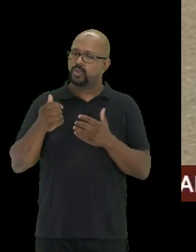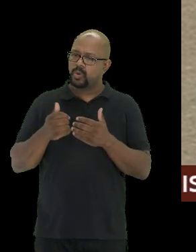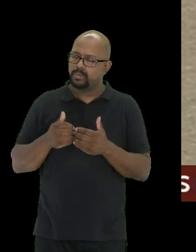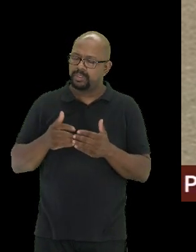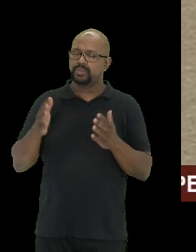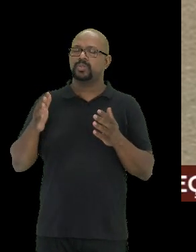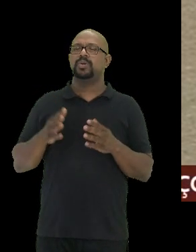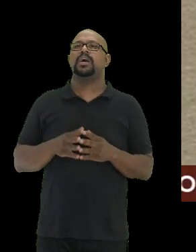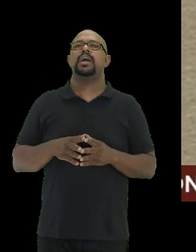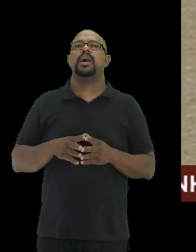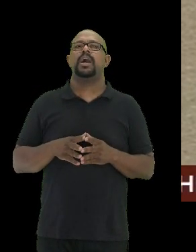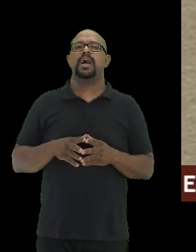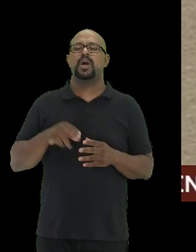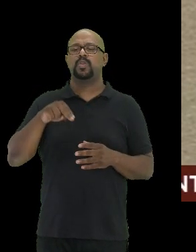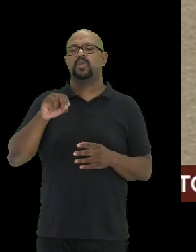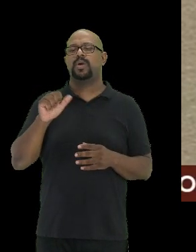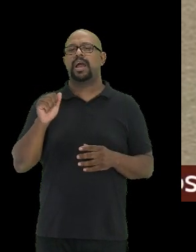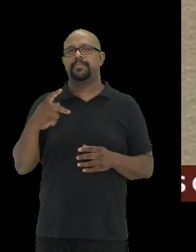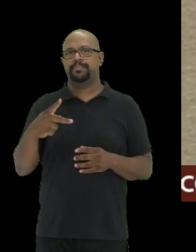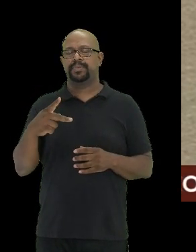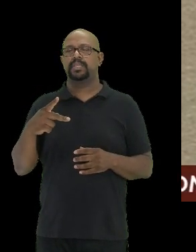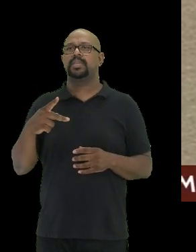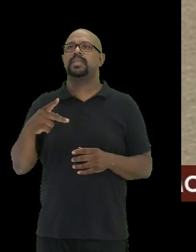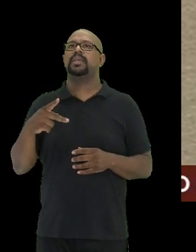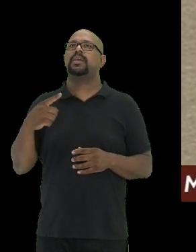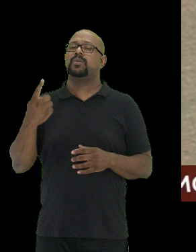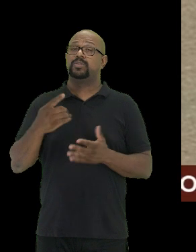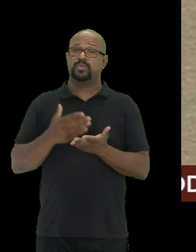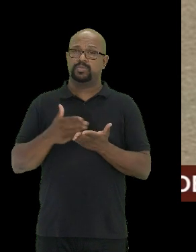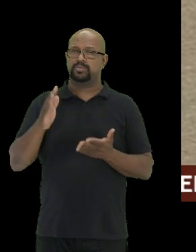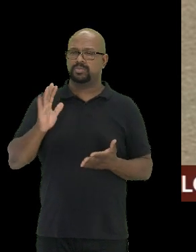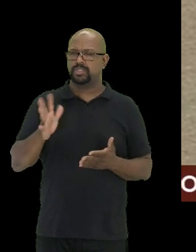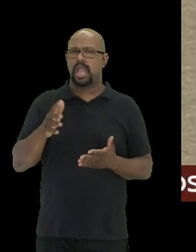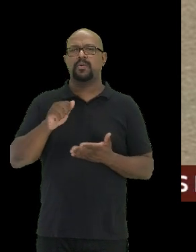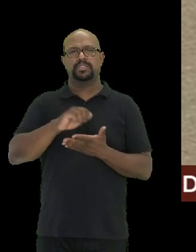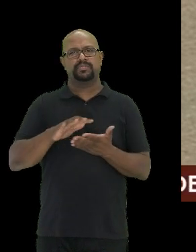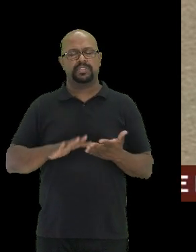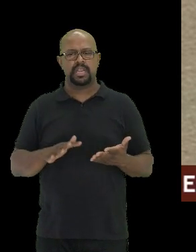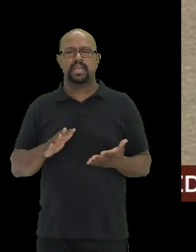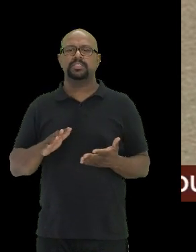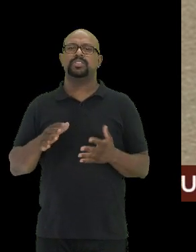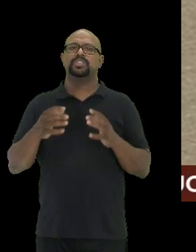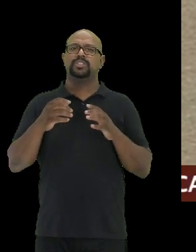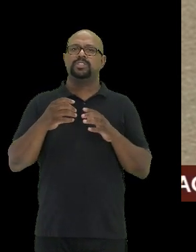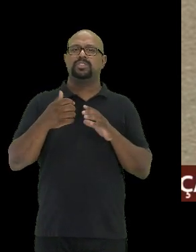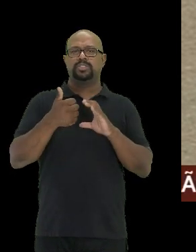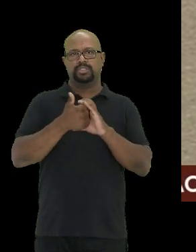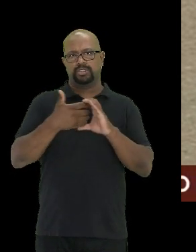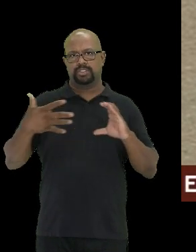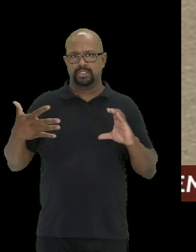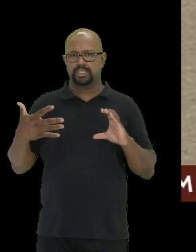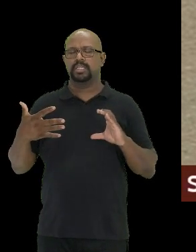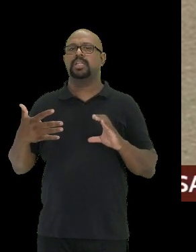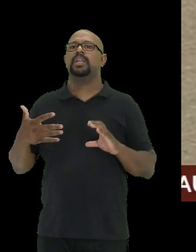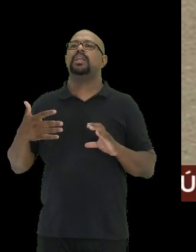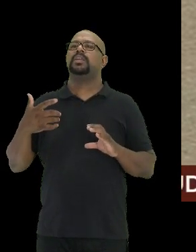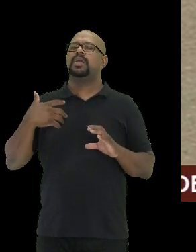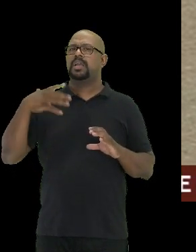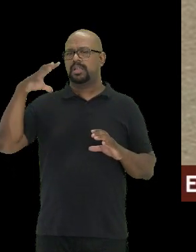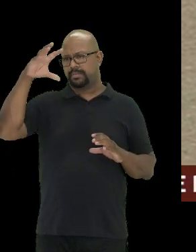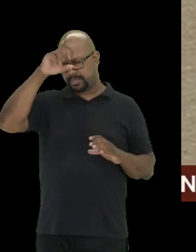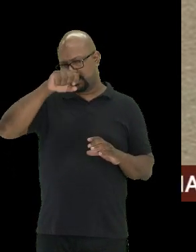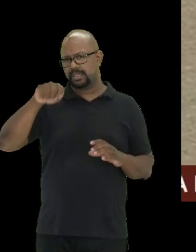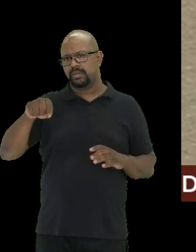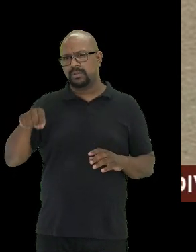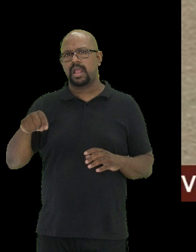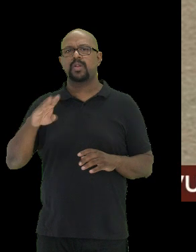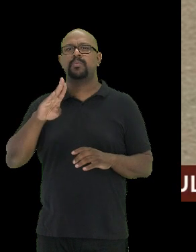o NOAP, nós começamos já com atividade de extensão e a gente aprendeu lá no Butantan e ele